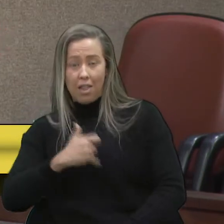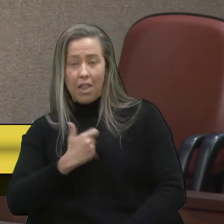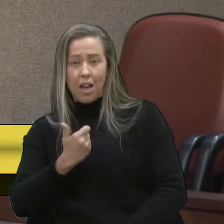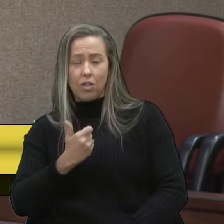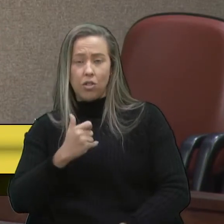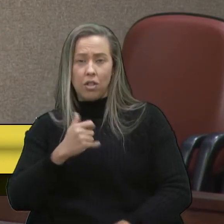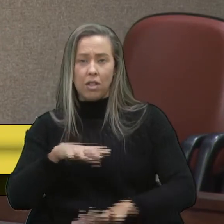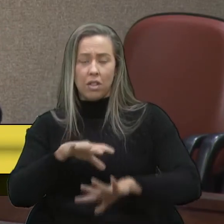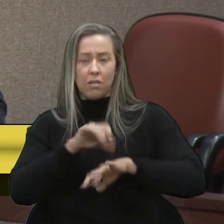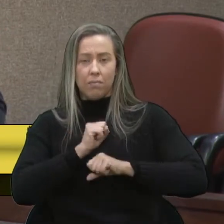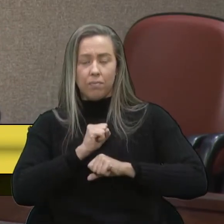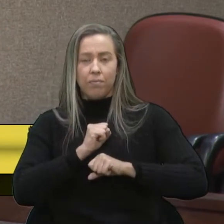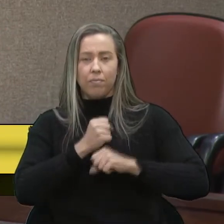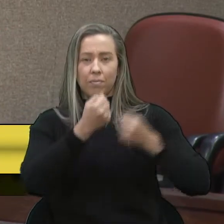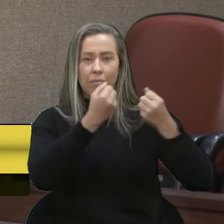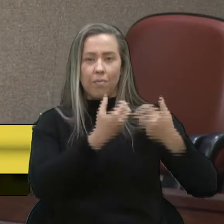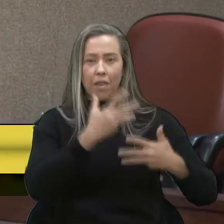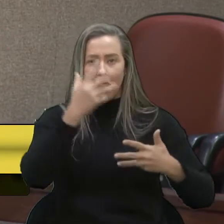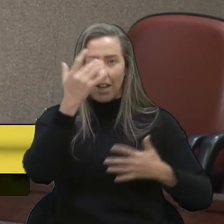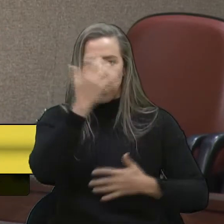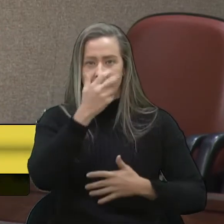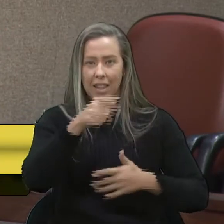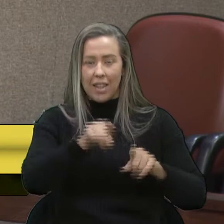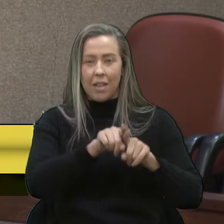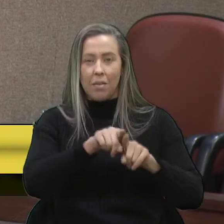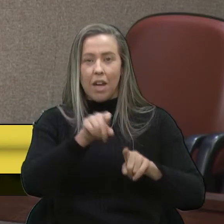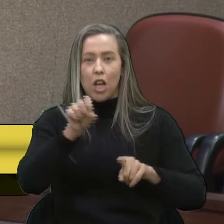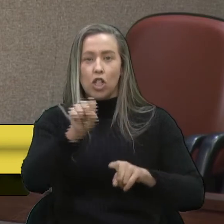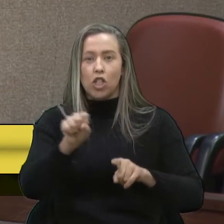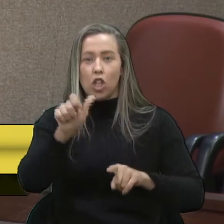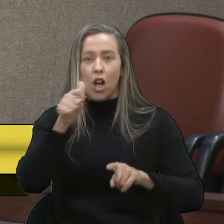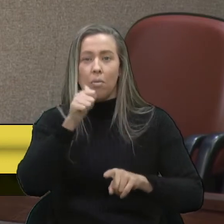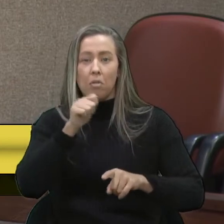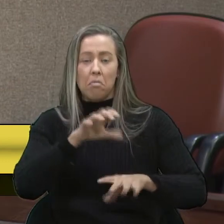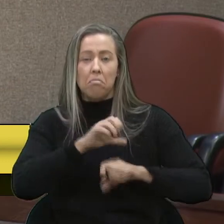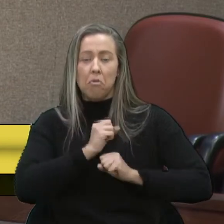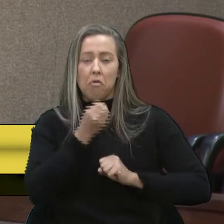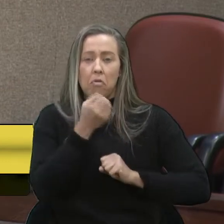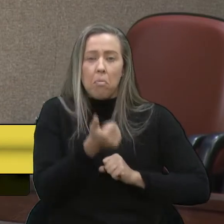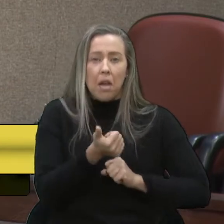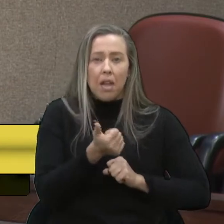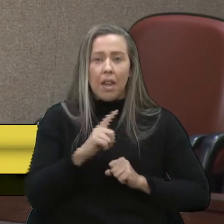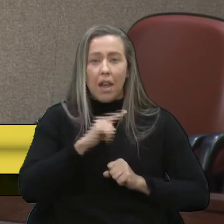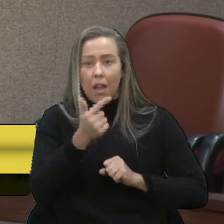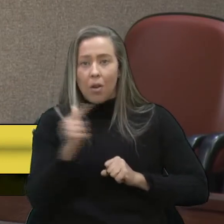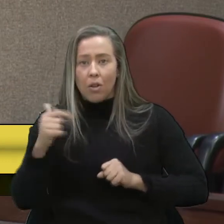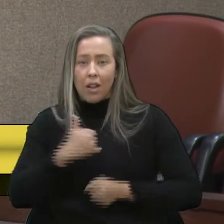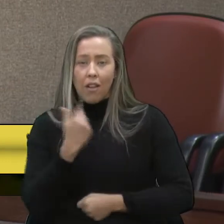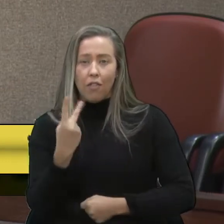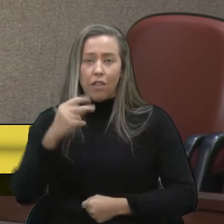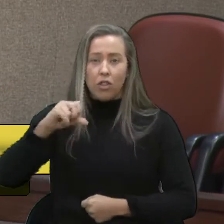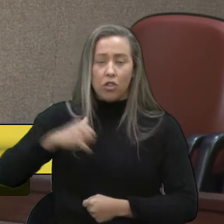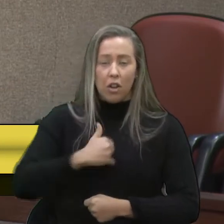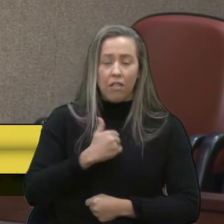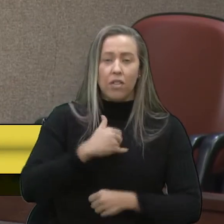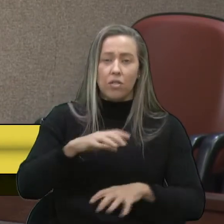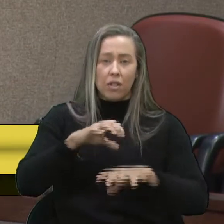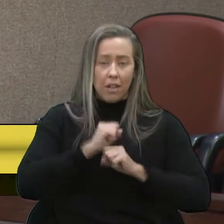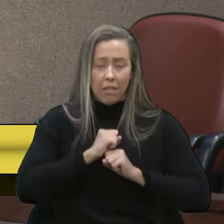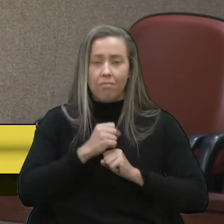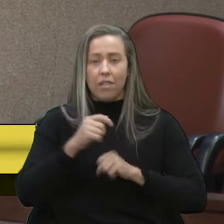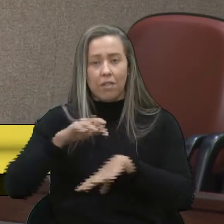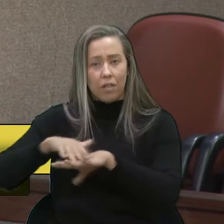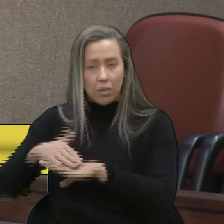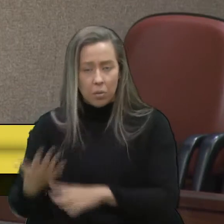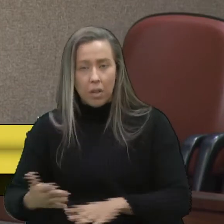como relatou o prefeito a mim ali, que a sogra dele teve, e passou tranquila. E tem pessoas de 29 anos que também têm dificuldade. Então,